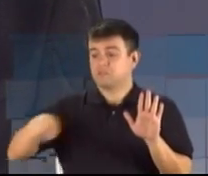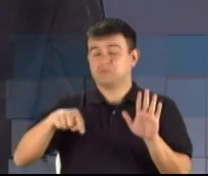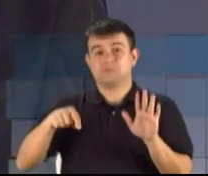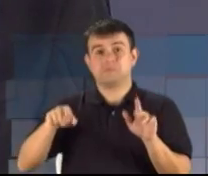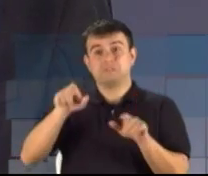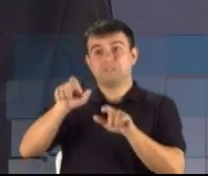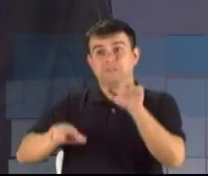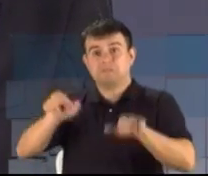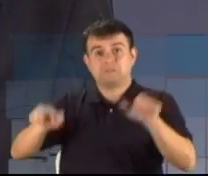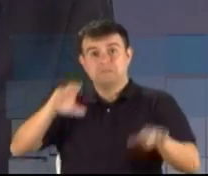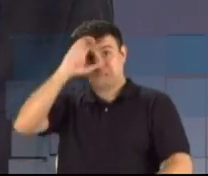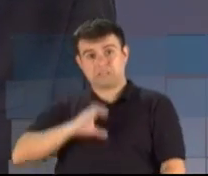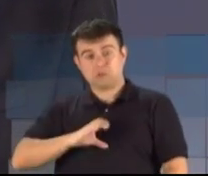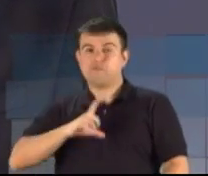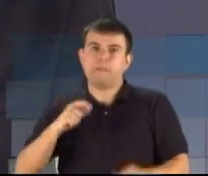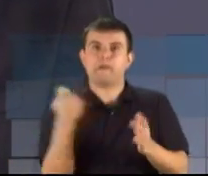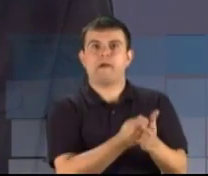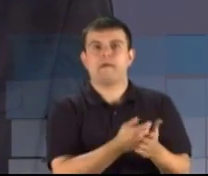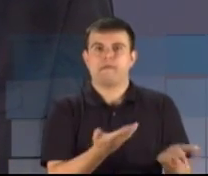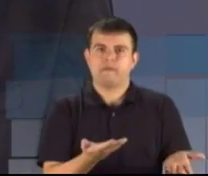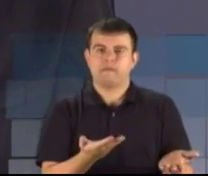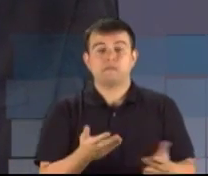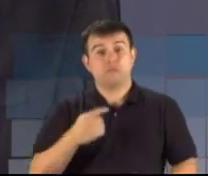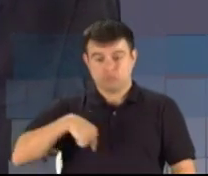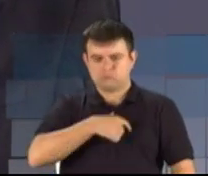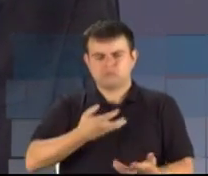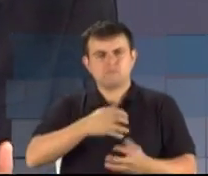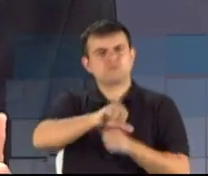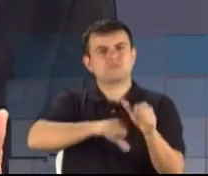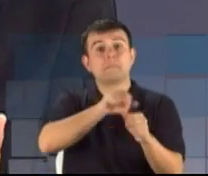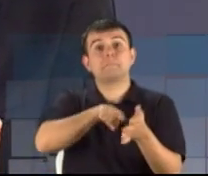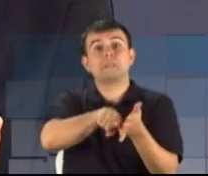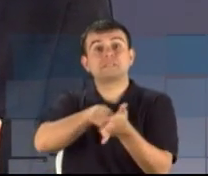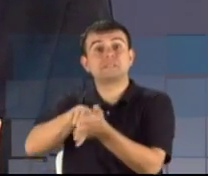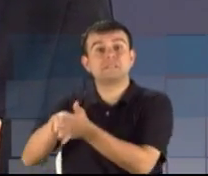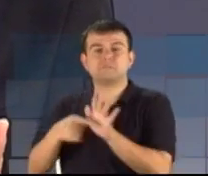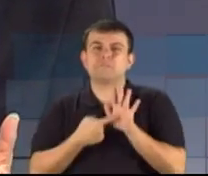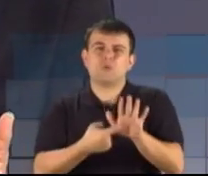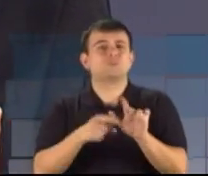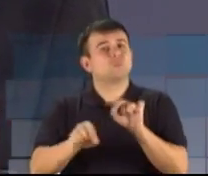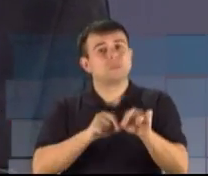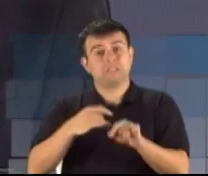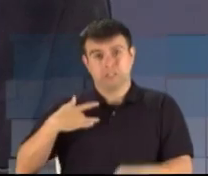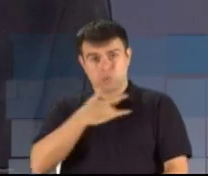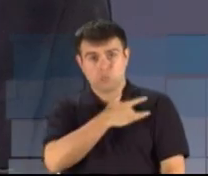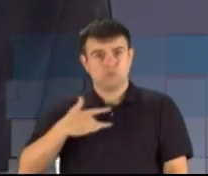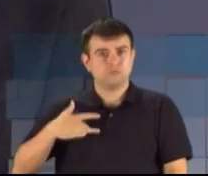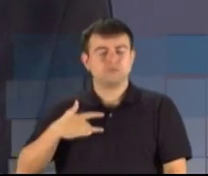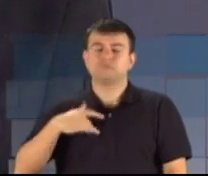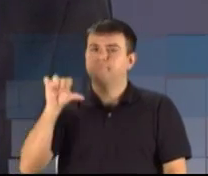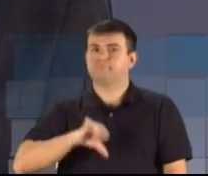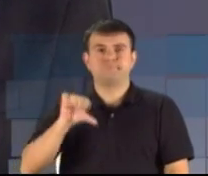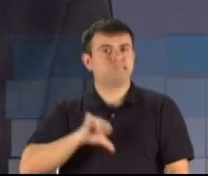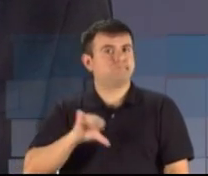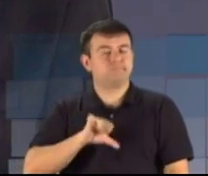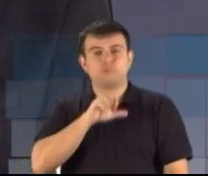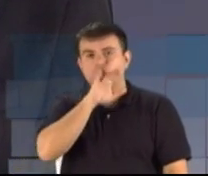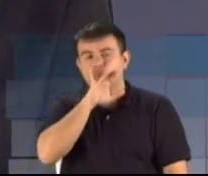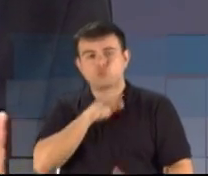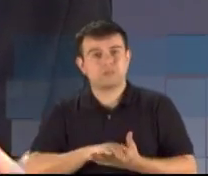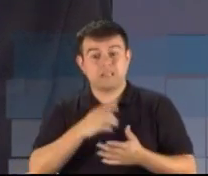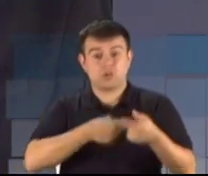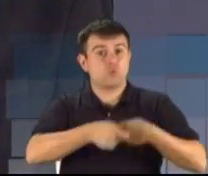Nós queremos mudar o Rio Grande. Não esse Rio Grande que está aí. As pesquisas estão dizendo que a saúde não vai bem, a economia vai mal.